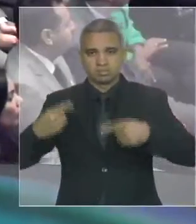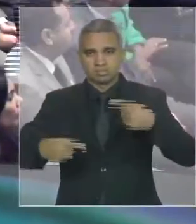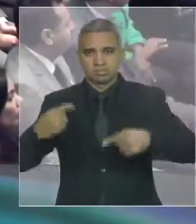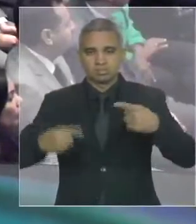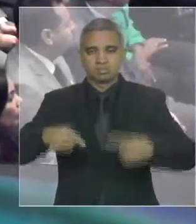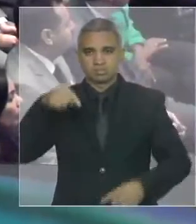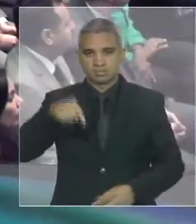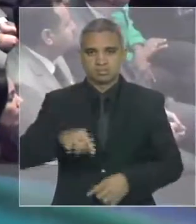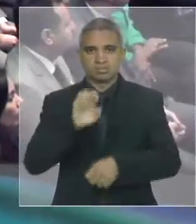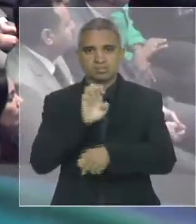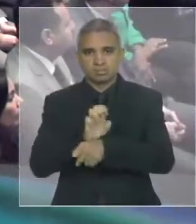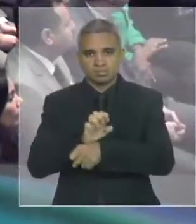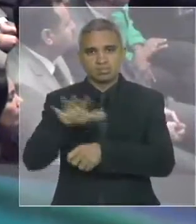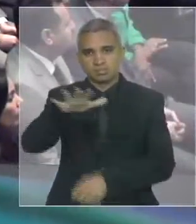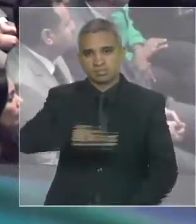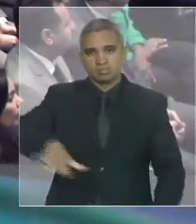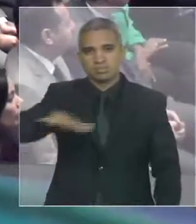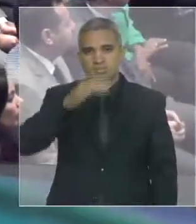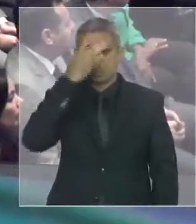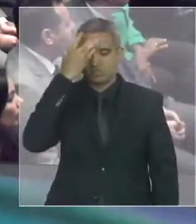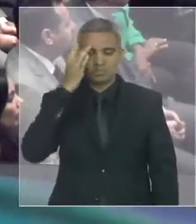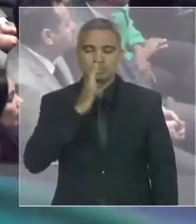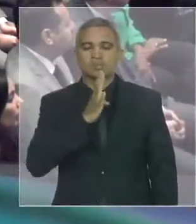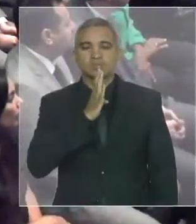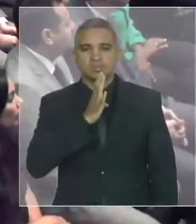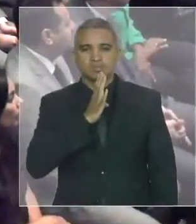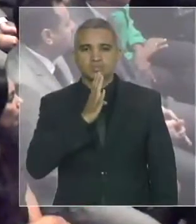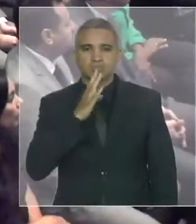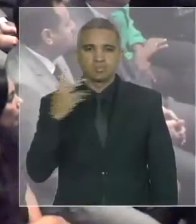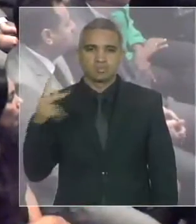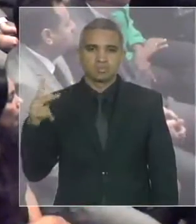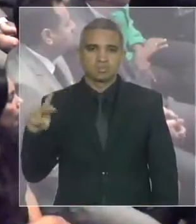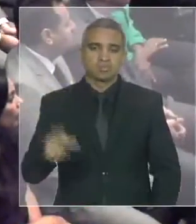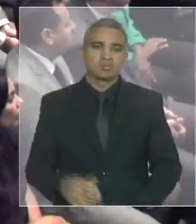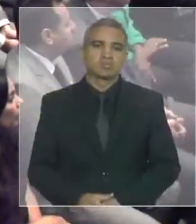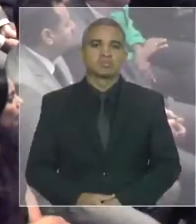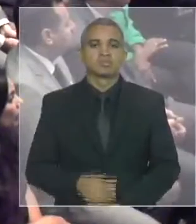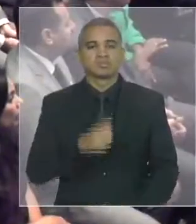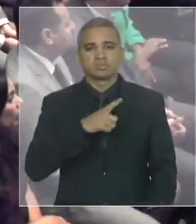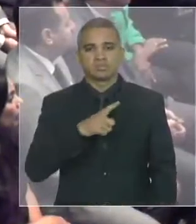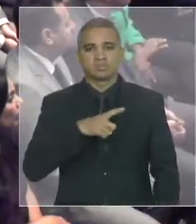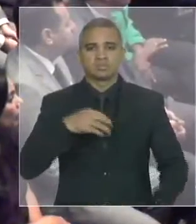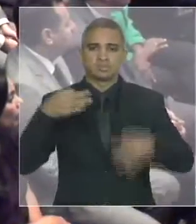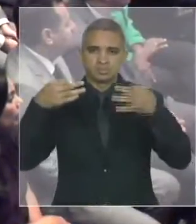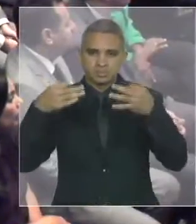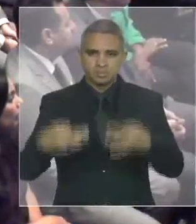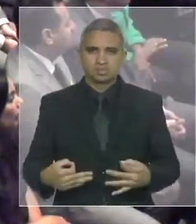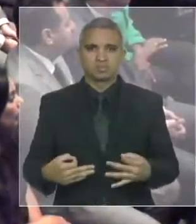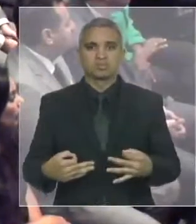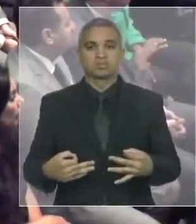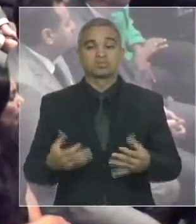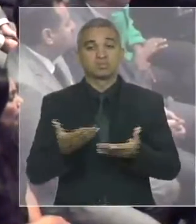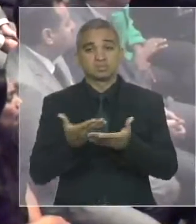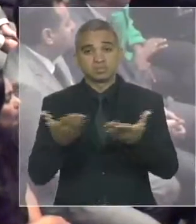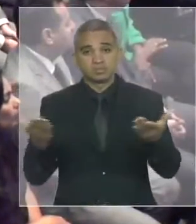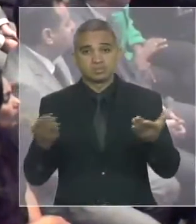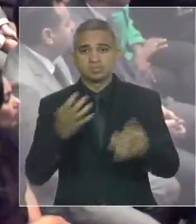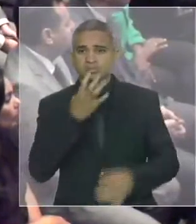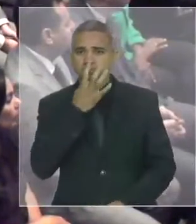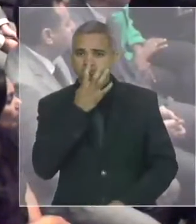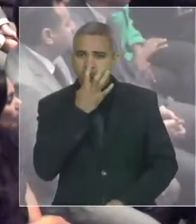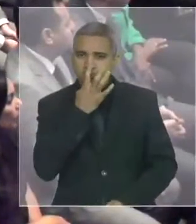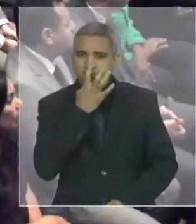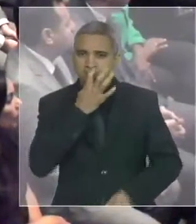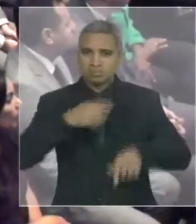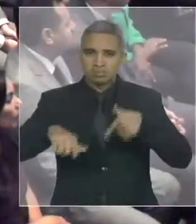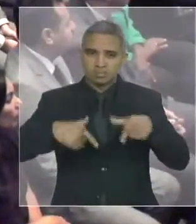reconhecida por todos. Tenho certeza que todos que aqui acompanham os trabalhos